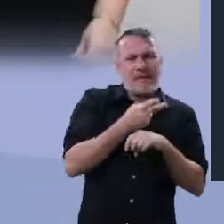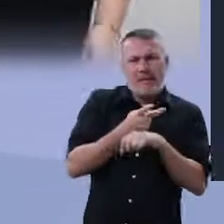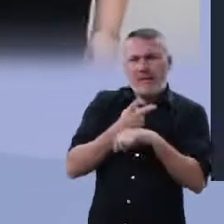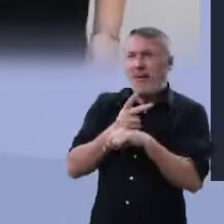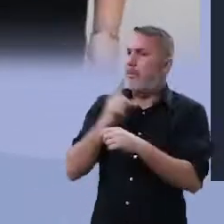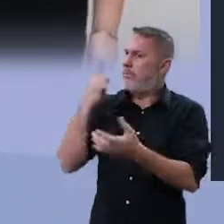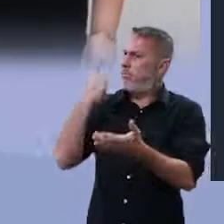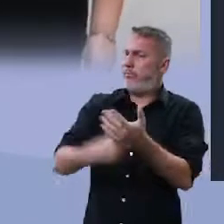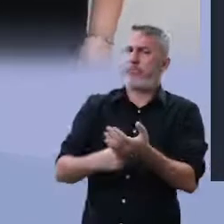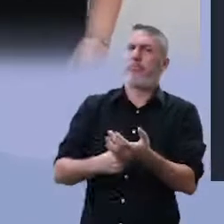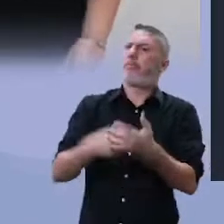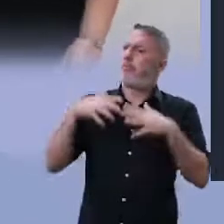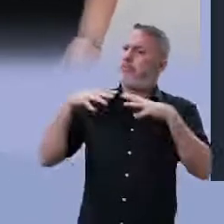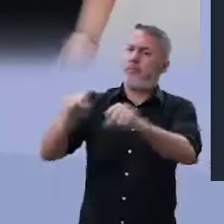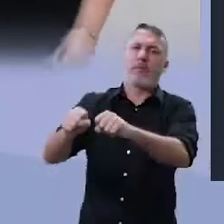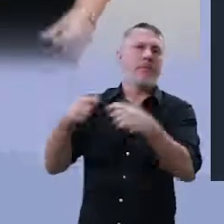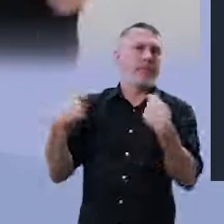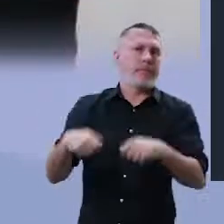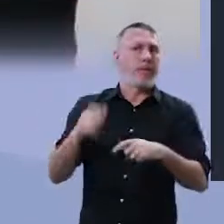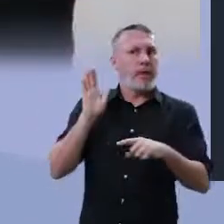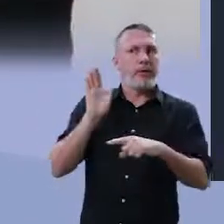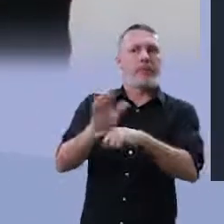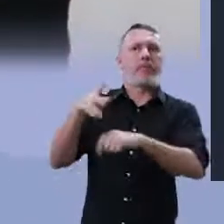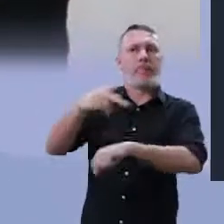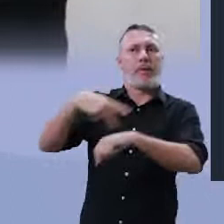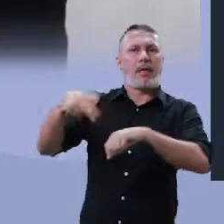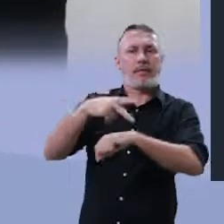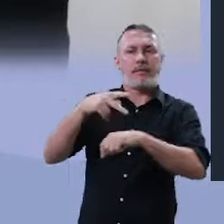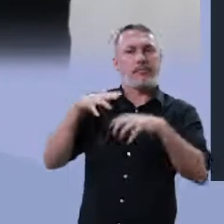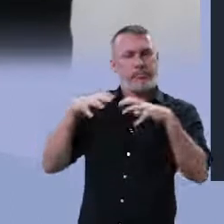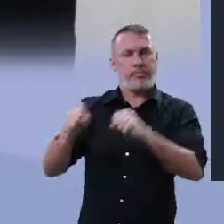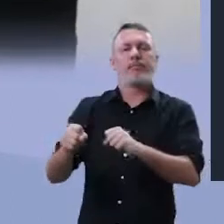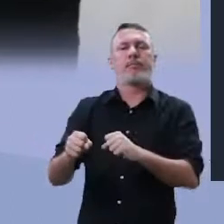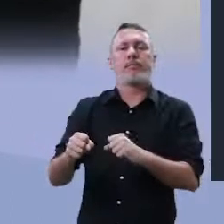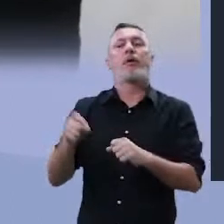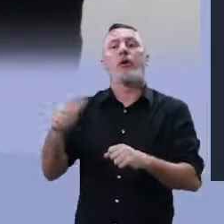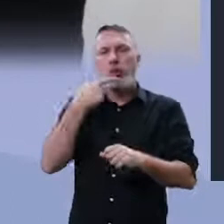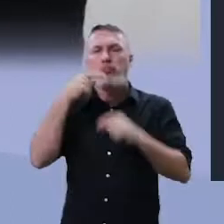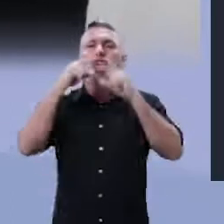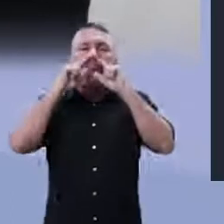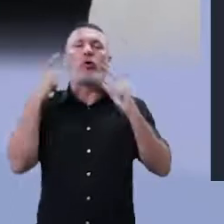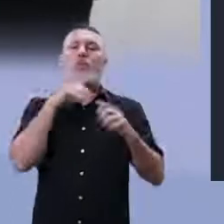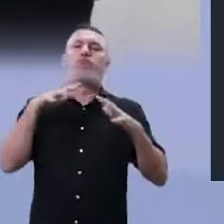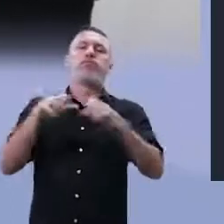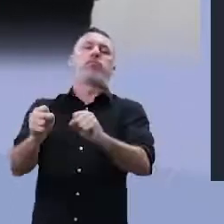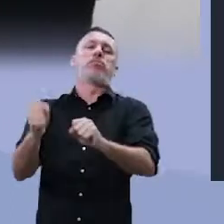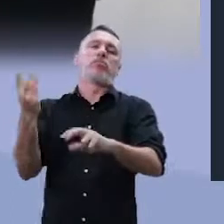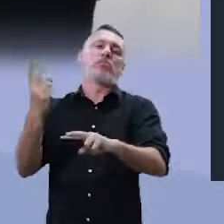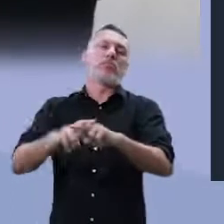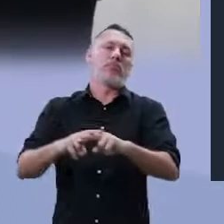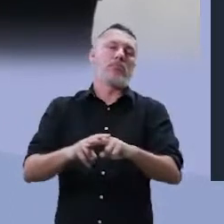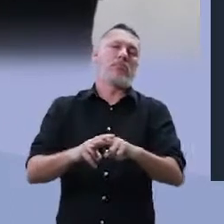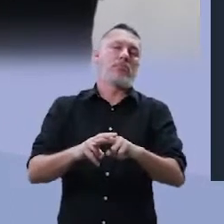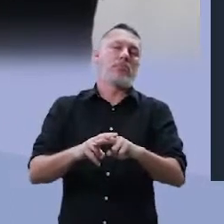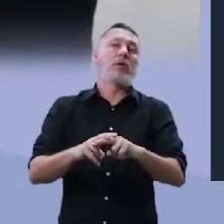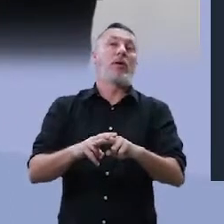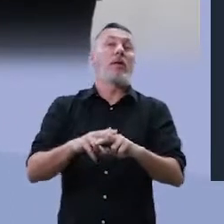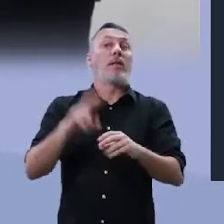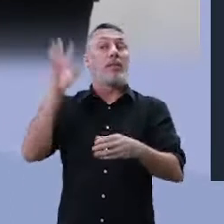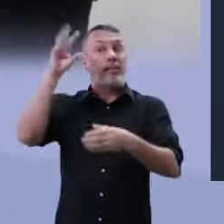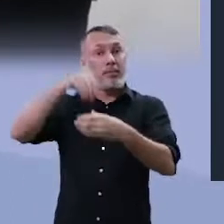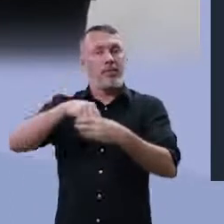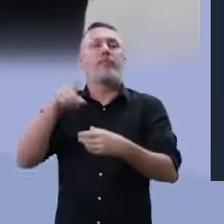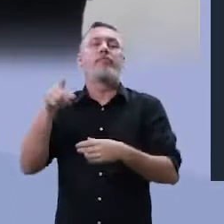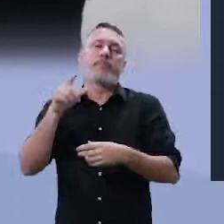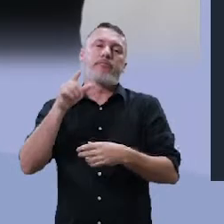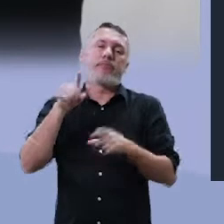mas os Estados Unidos comprometeram-se em ajudar a capturá-lo. Ele foi capturado, foi capturado